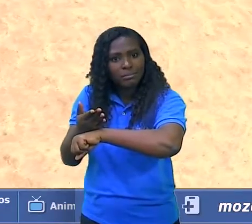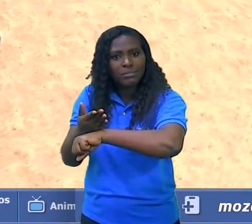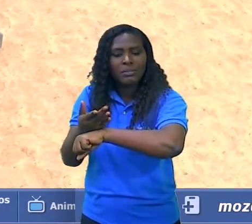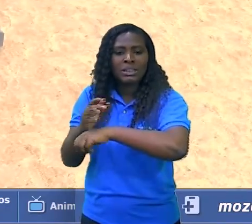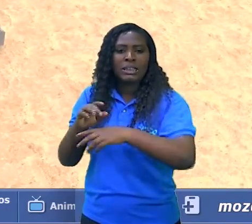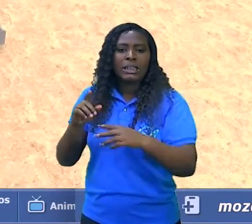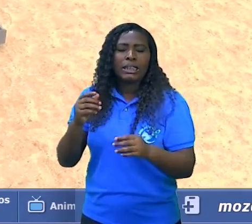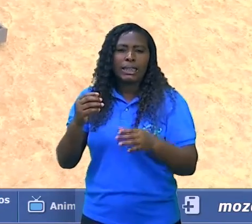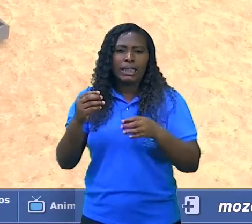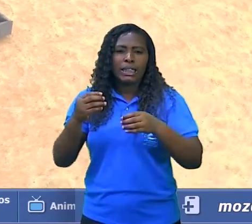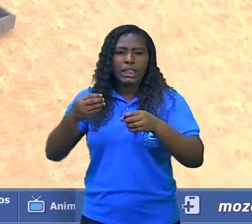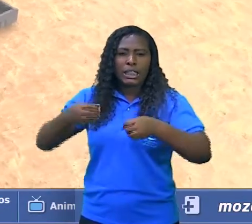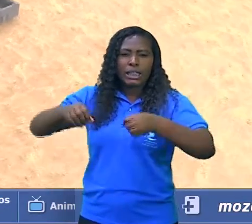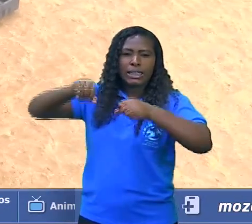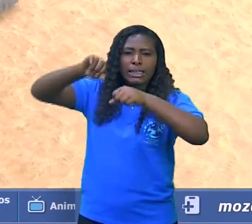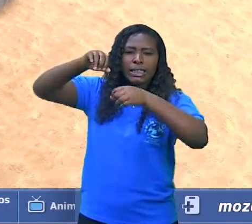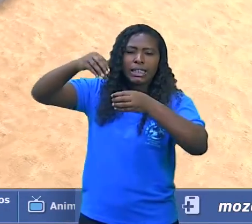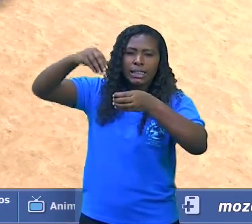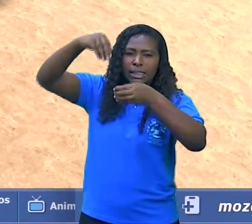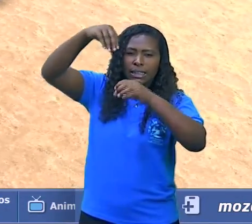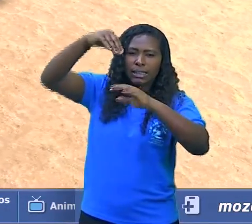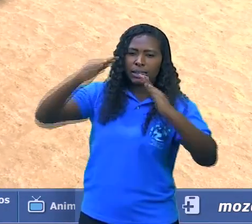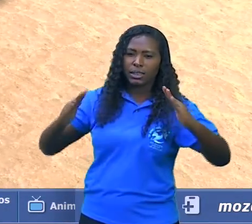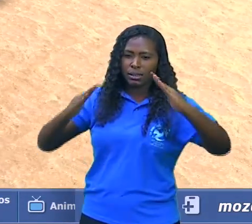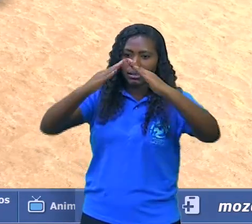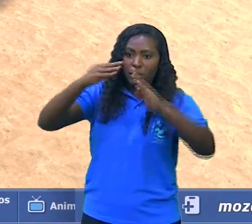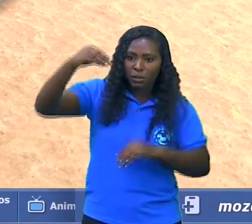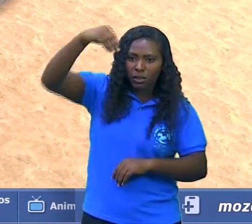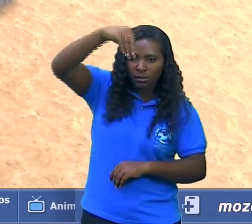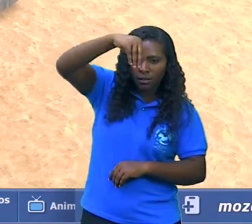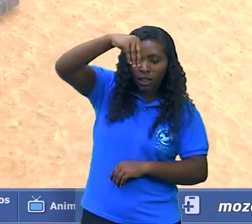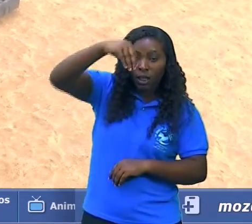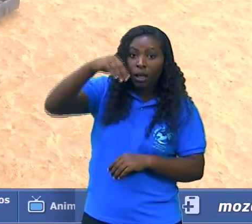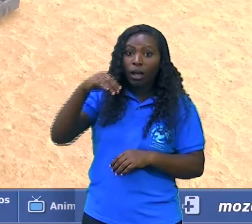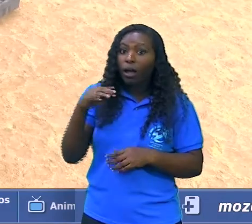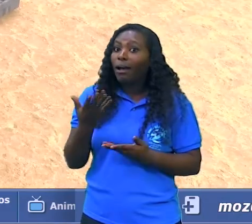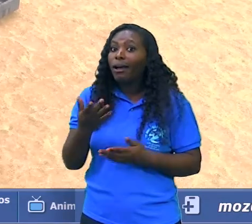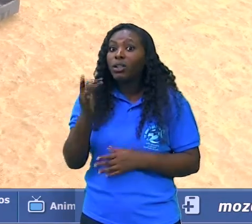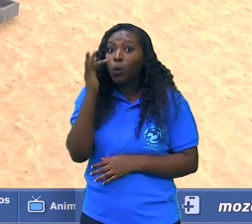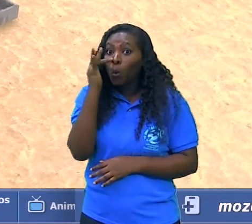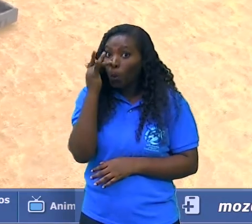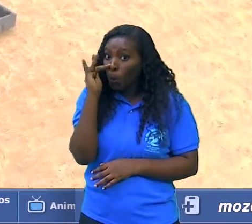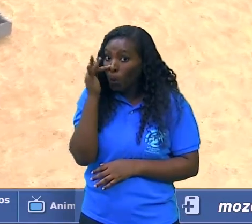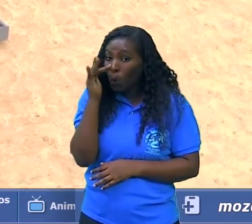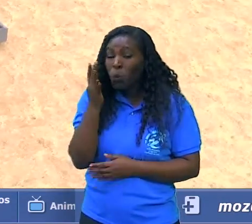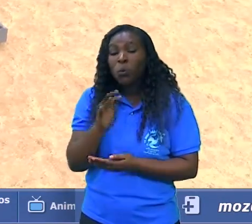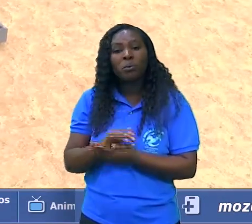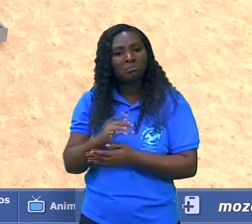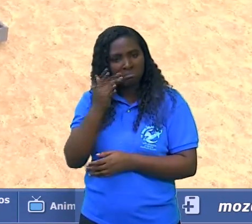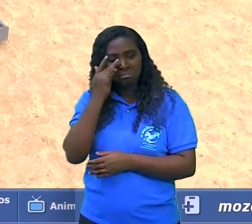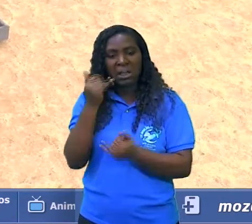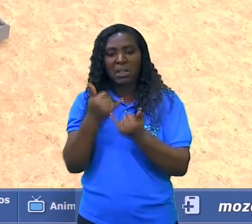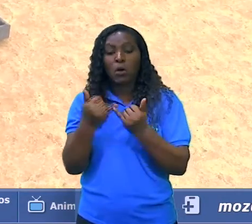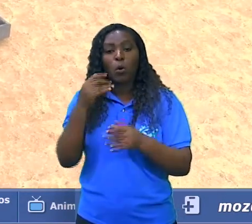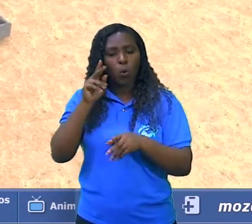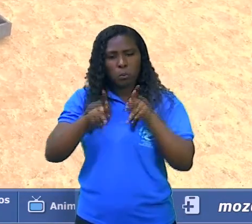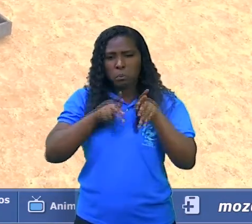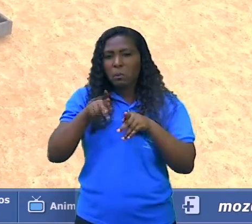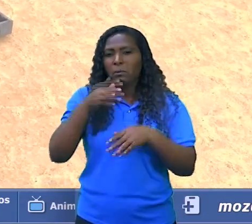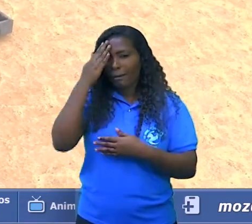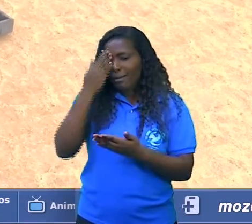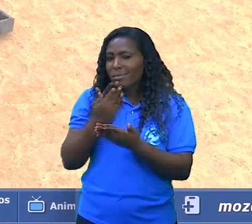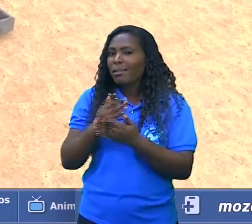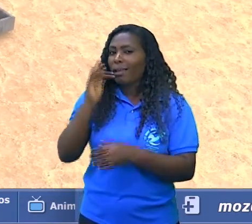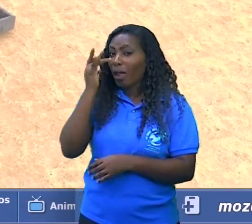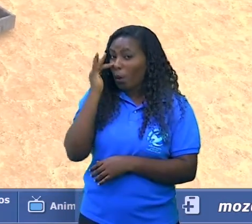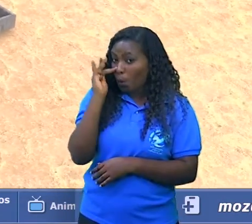dourado. Uns acreditam ser de ouro maciço, ainda não entraram em consenso, mas era branco